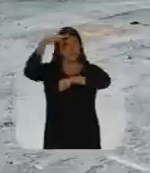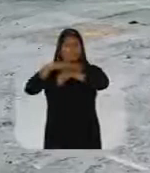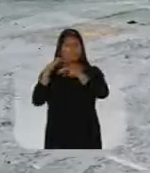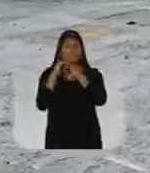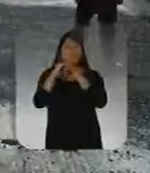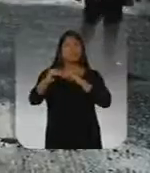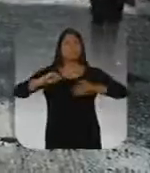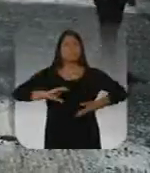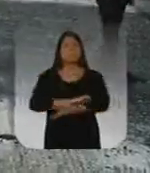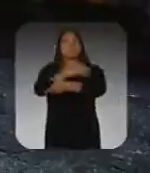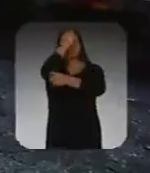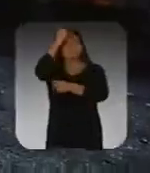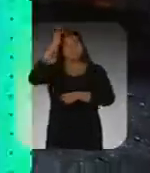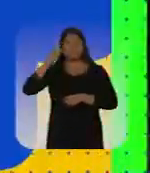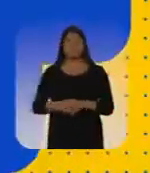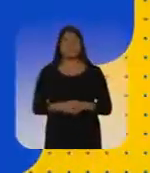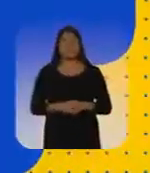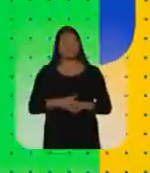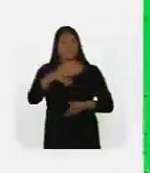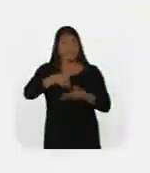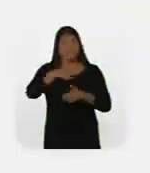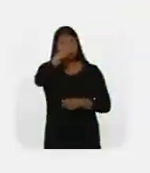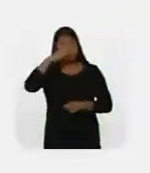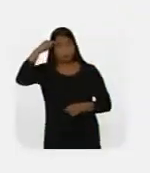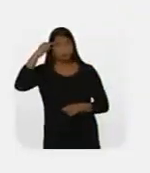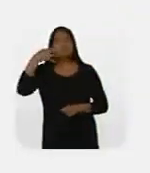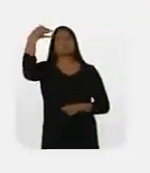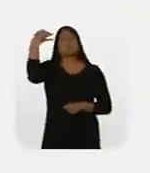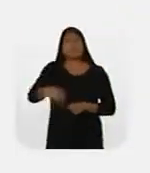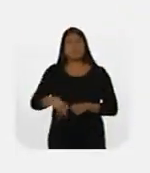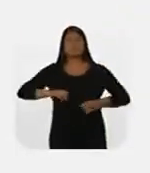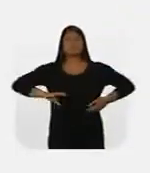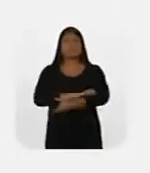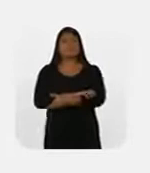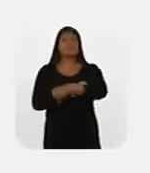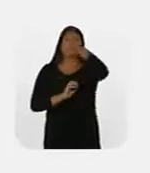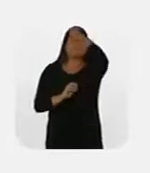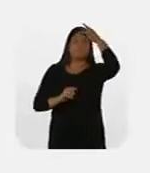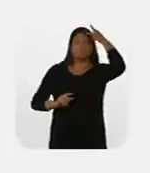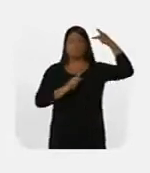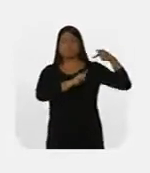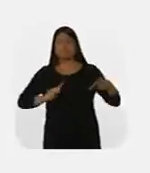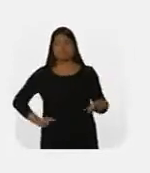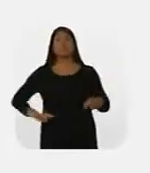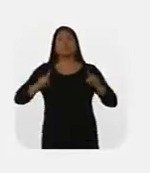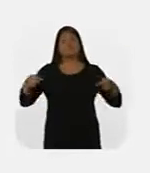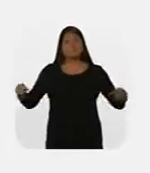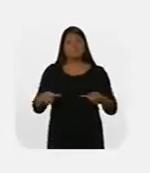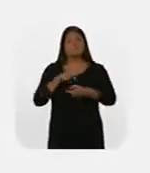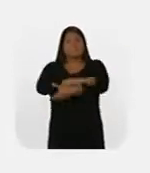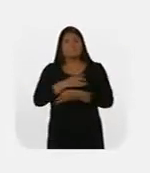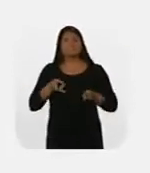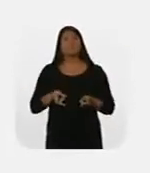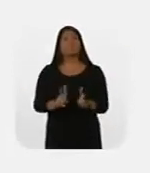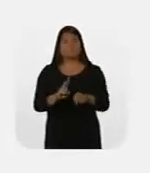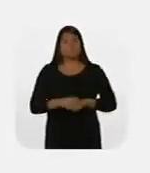um trabalho feito em parceria com a prefeitura. Votar em Wilson é ter a certeza de que a parceria entre a prefeitura e o governo